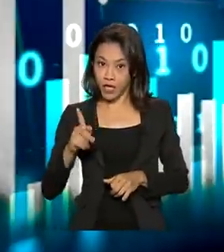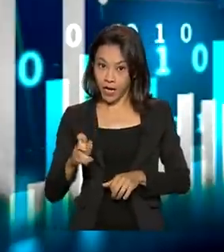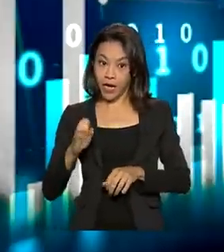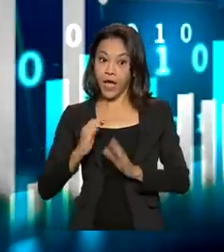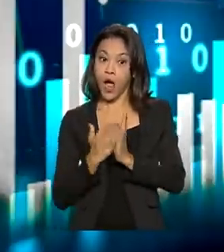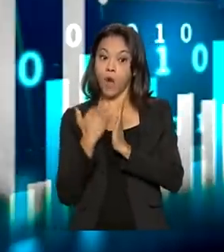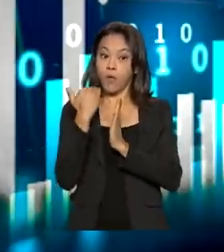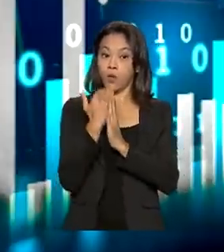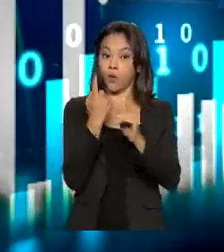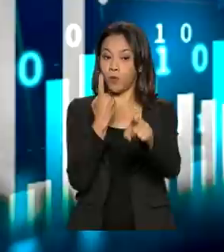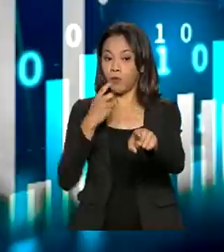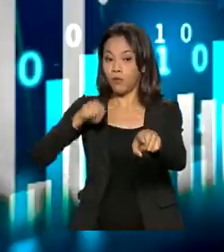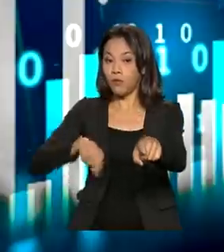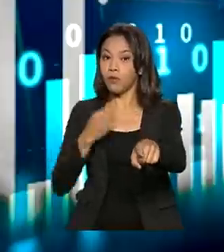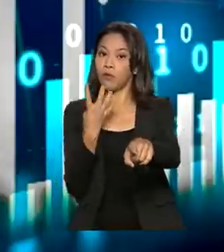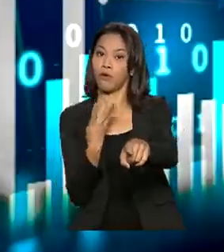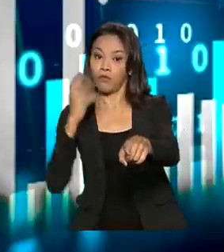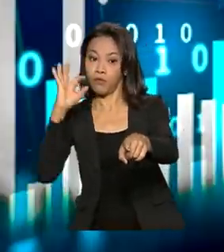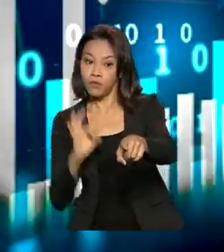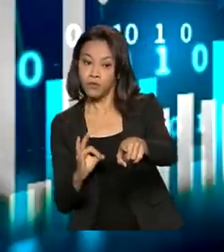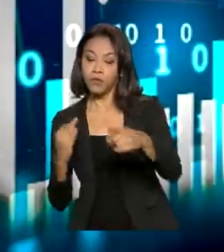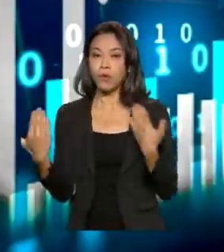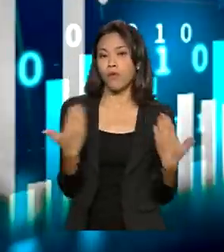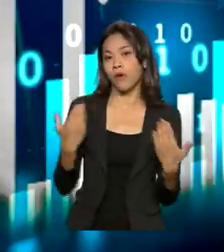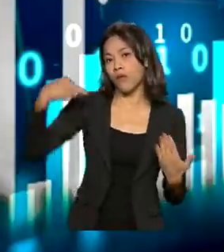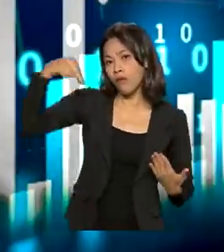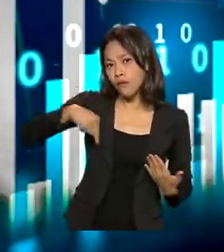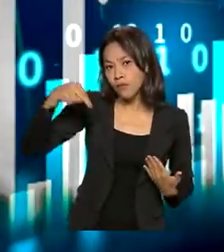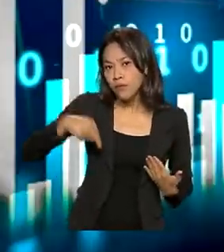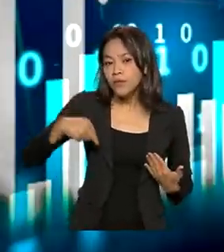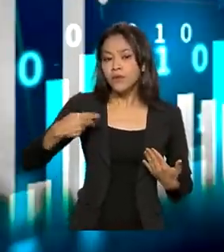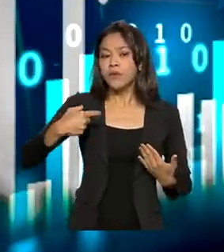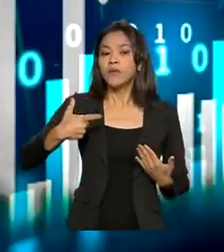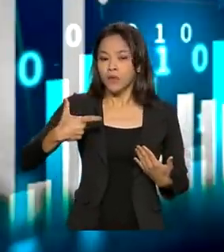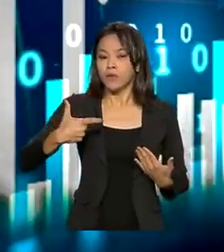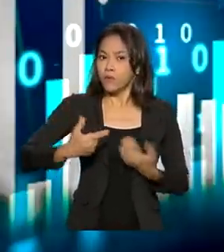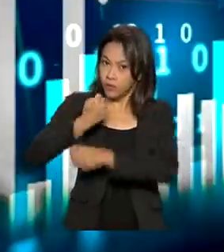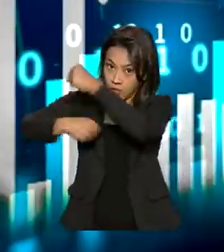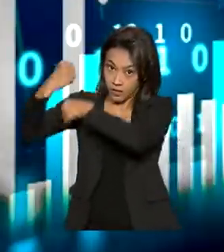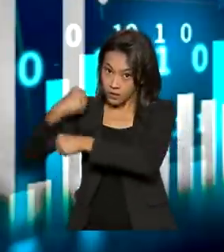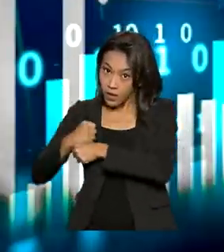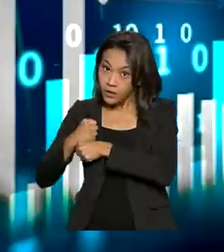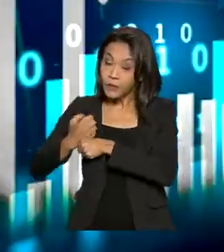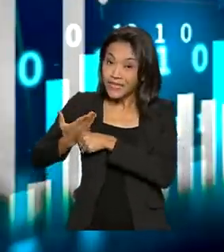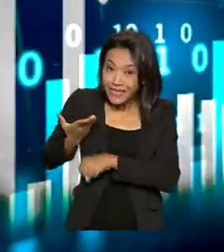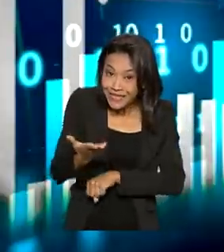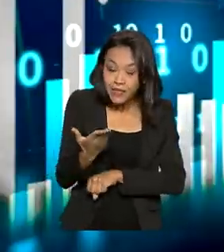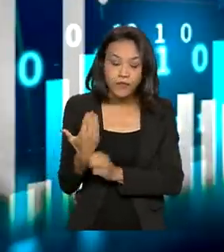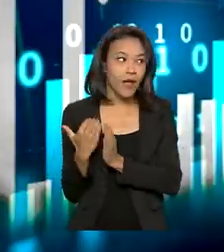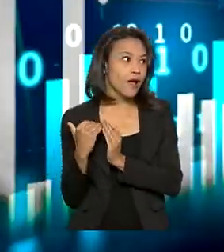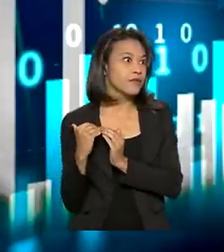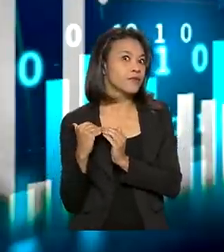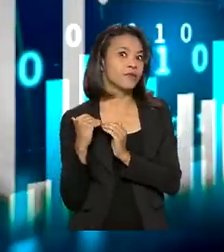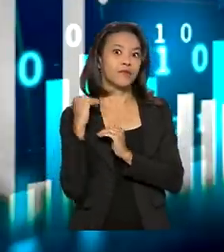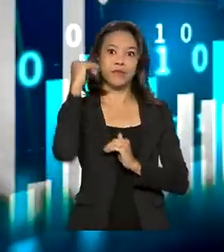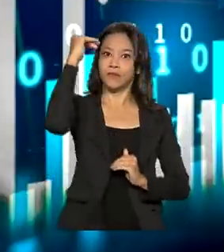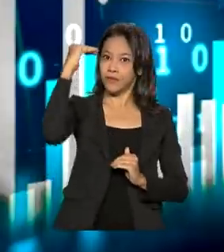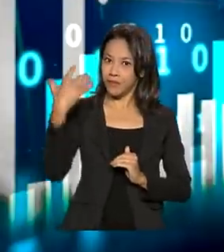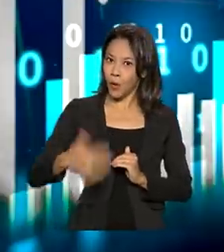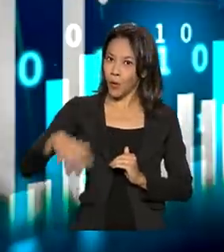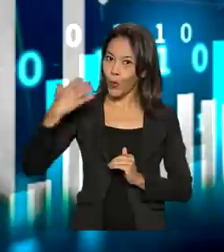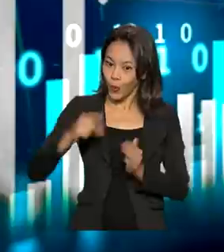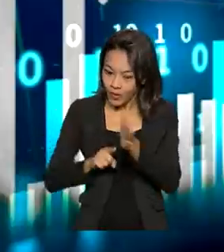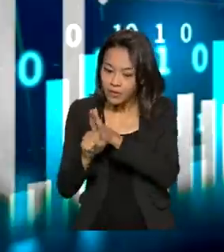1,4% em relação a novembro de 2021, o que foi considerado como acima das expectativas dos